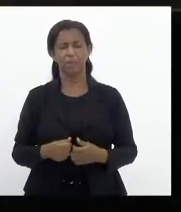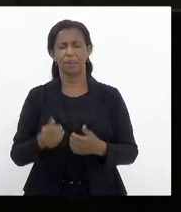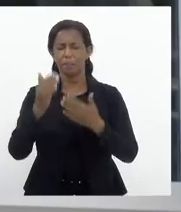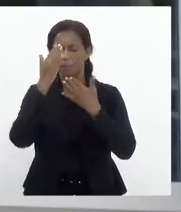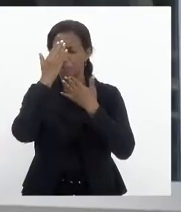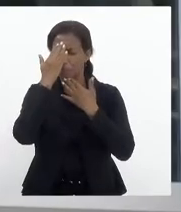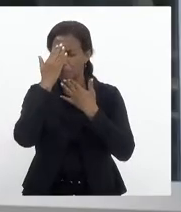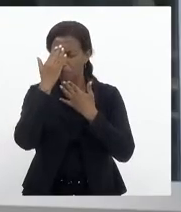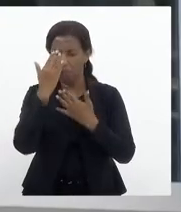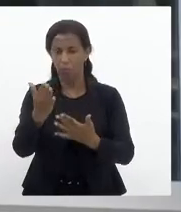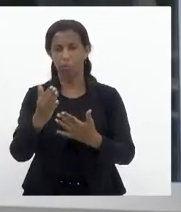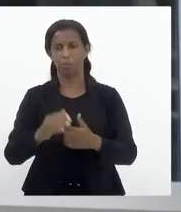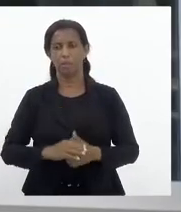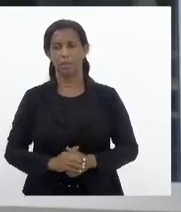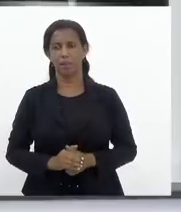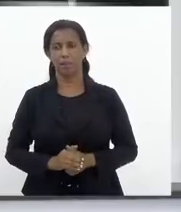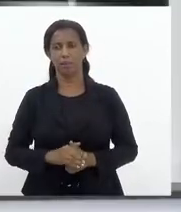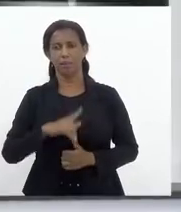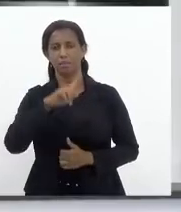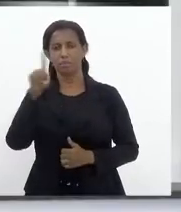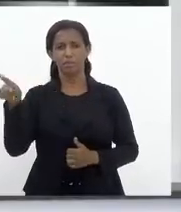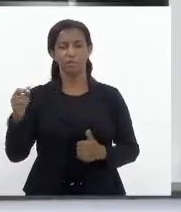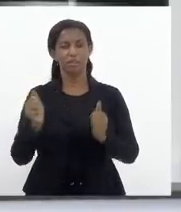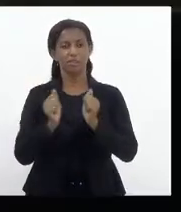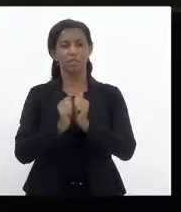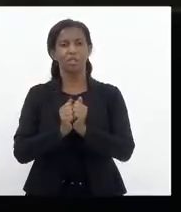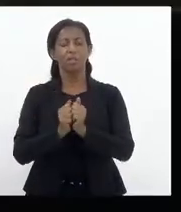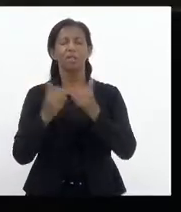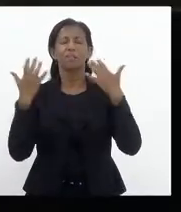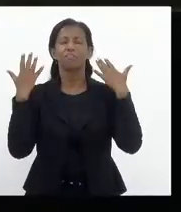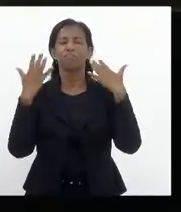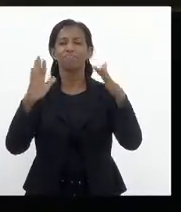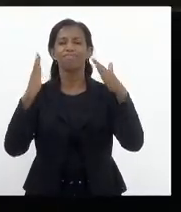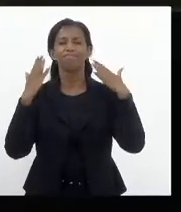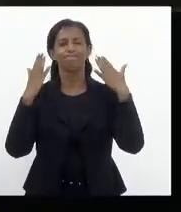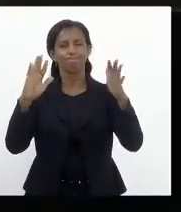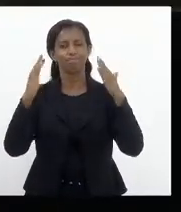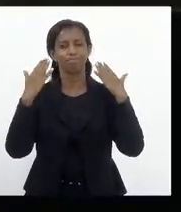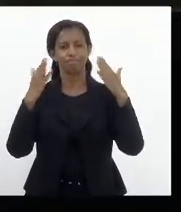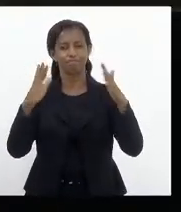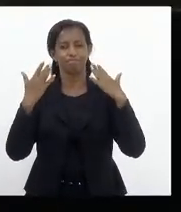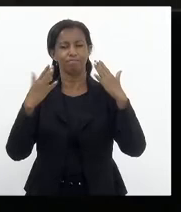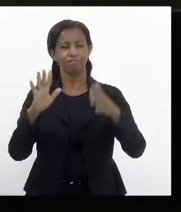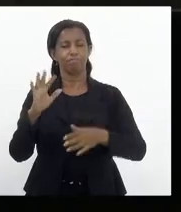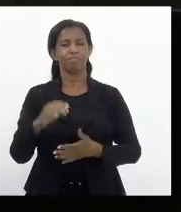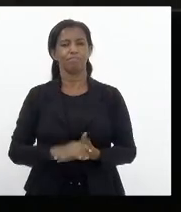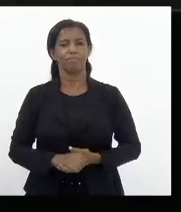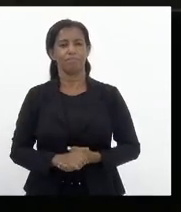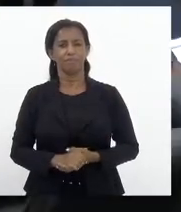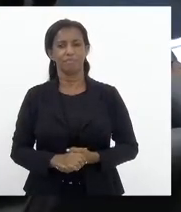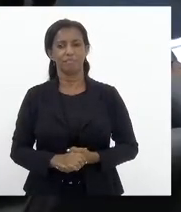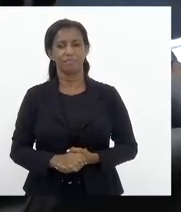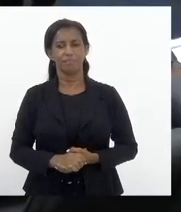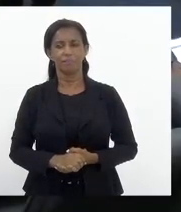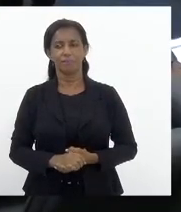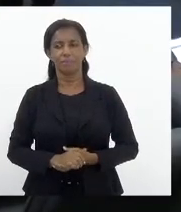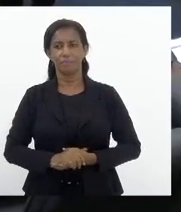conosco. E viva a Polícia Civil e viva o Policial Civil. Muito obrigada.